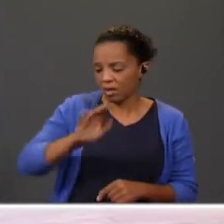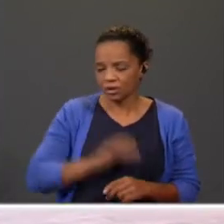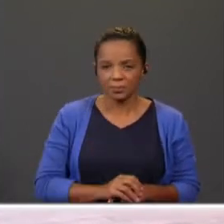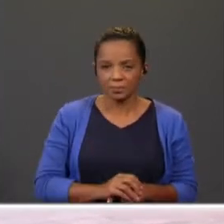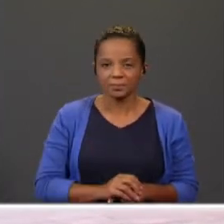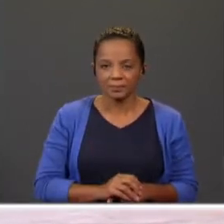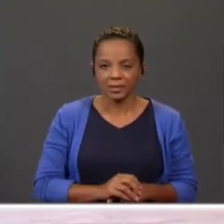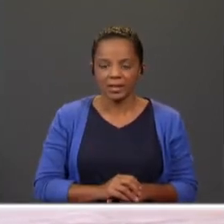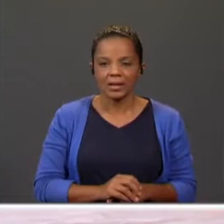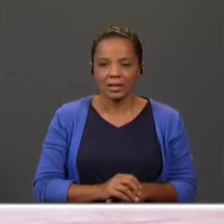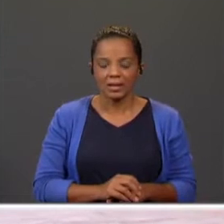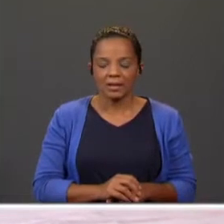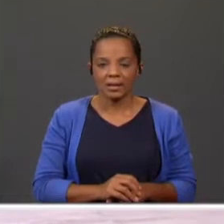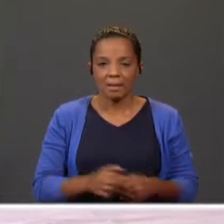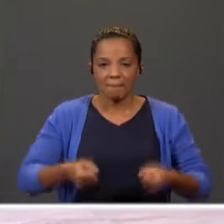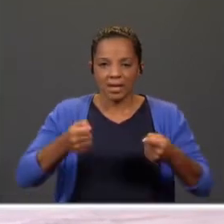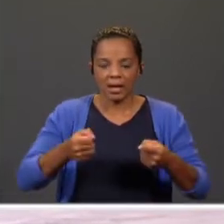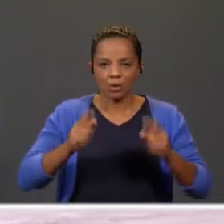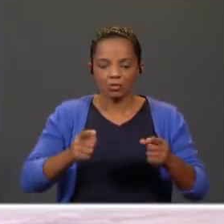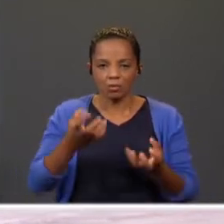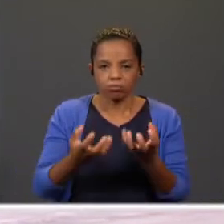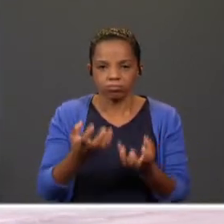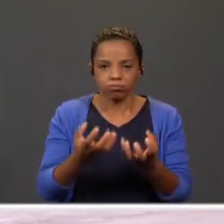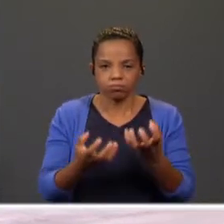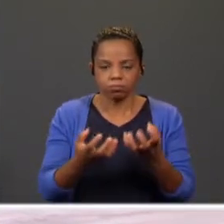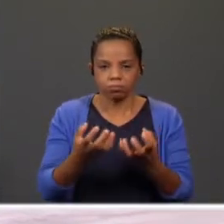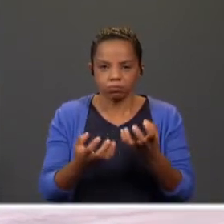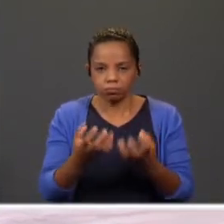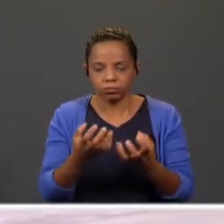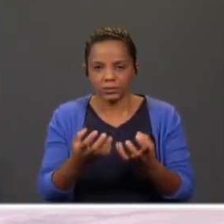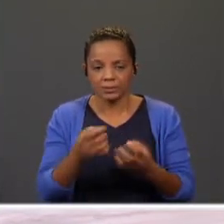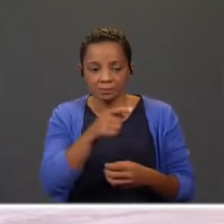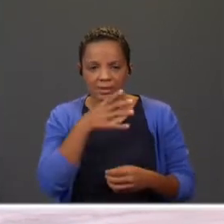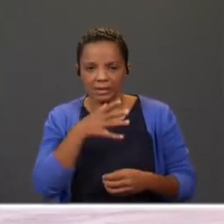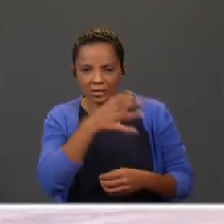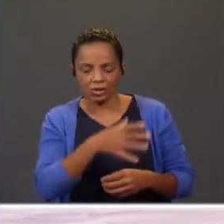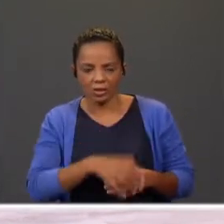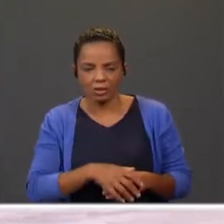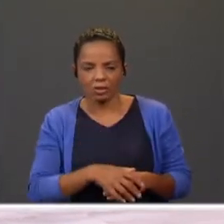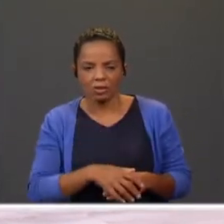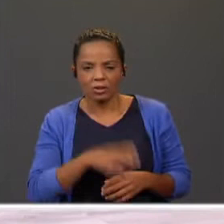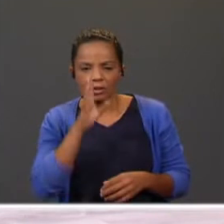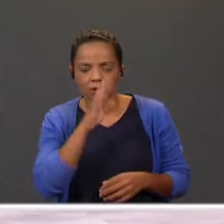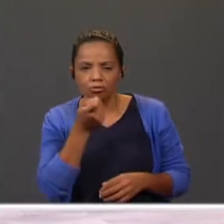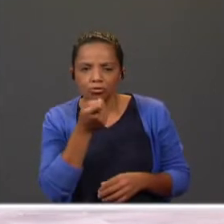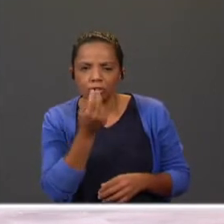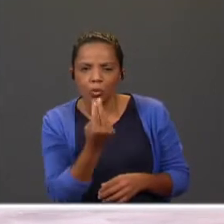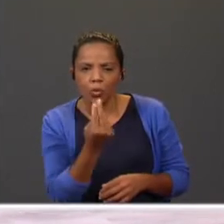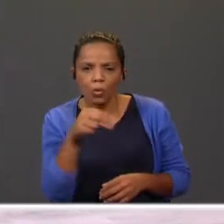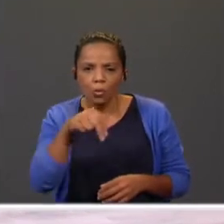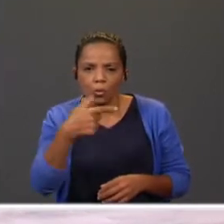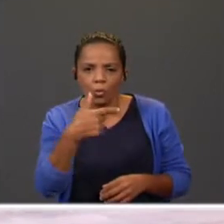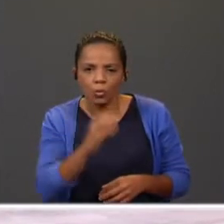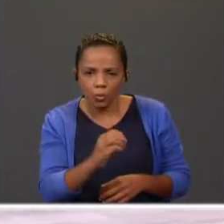Assim que a panela começou a chear, disse ele Com um bocadinho de unto é que o caldo